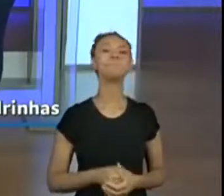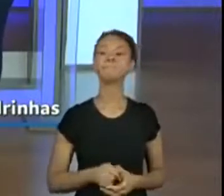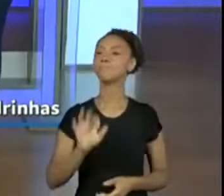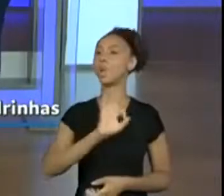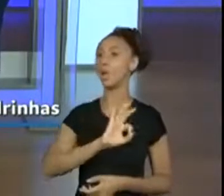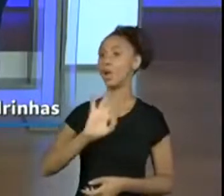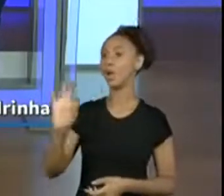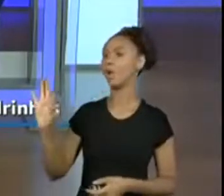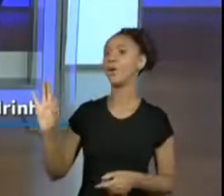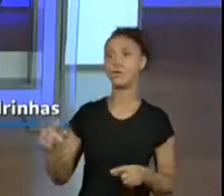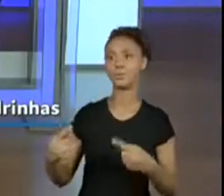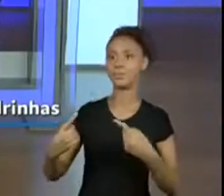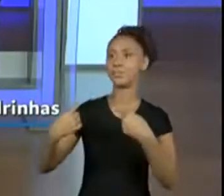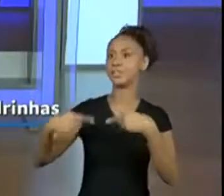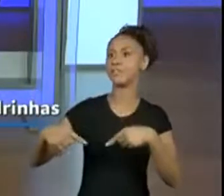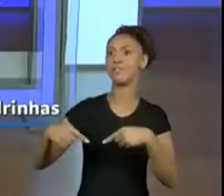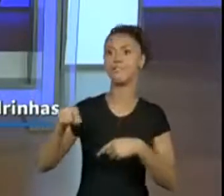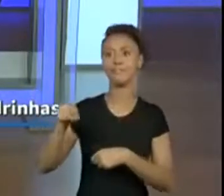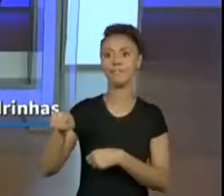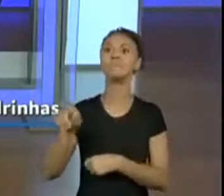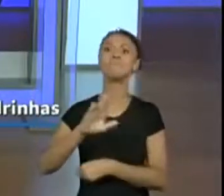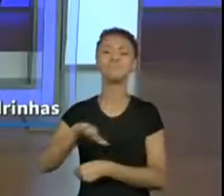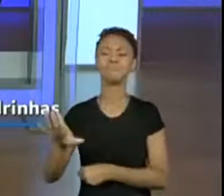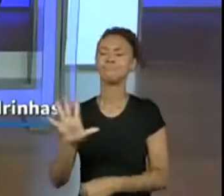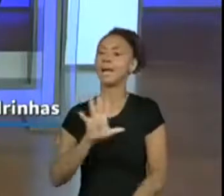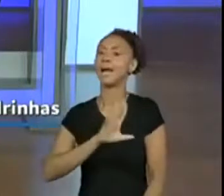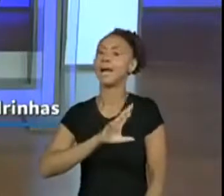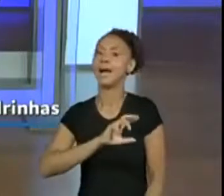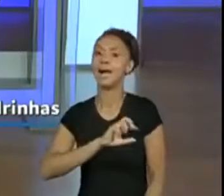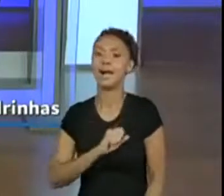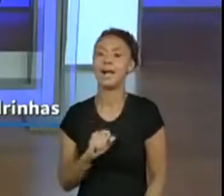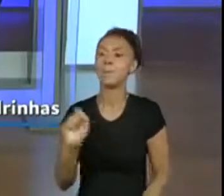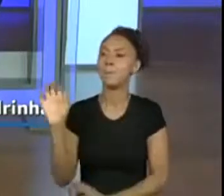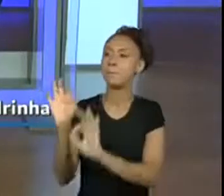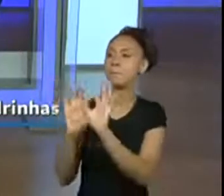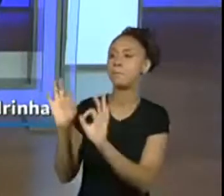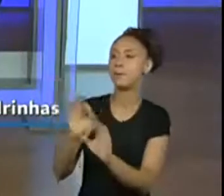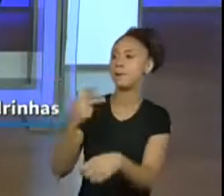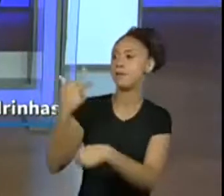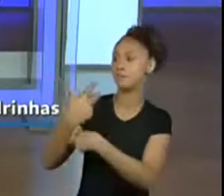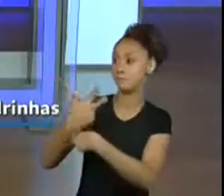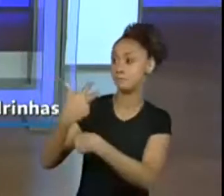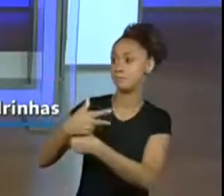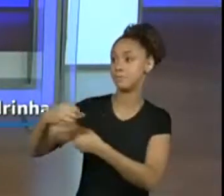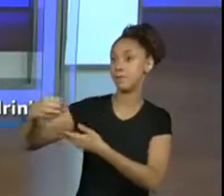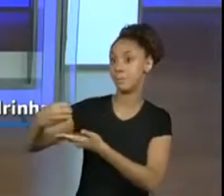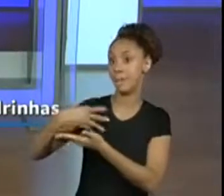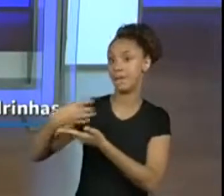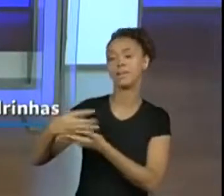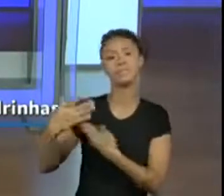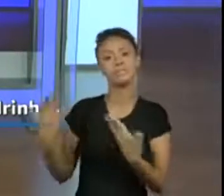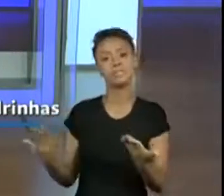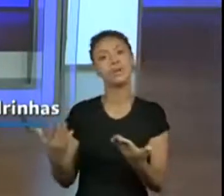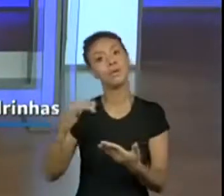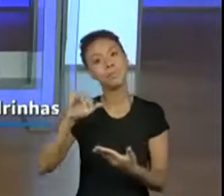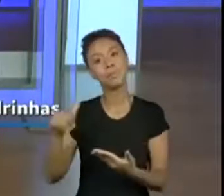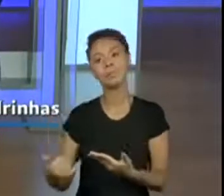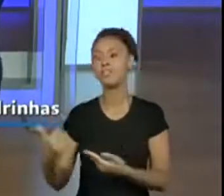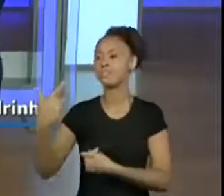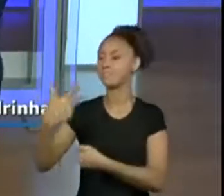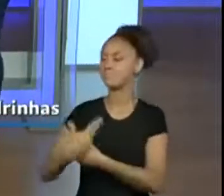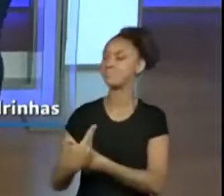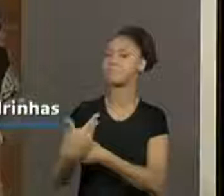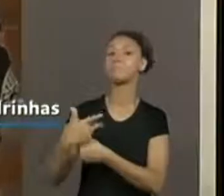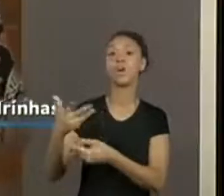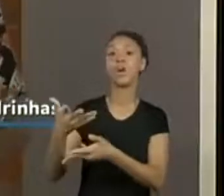professora Ana. E eles adoram aí planejar e gravar os vídeos para mandar. Vamos fazer um vídeo de convite. Muito bem. Sim,